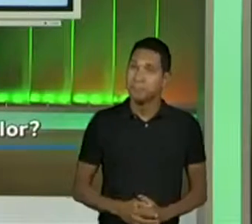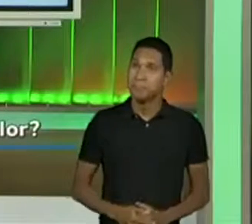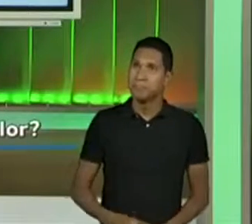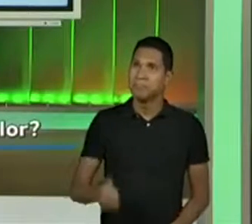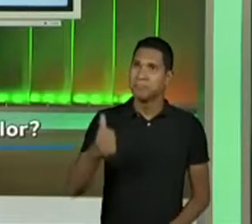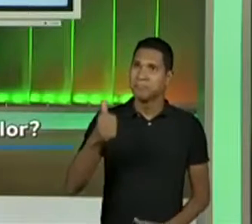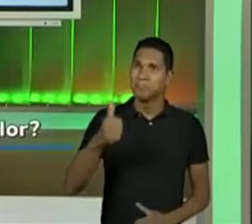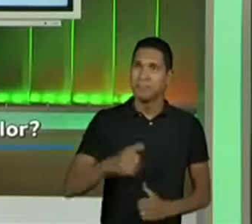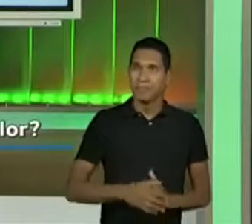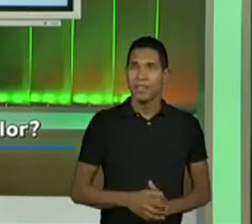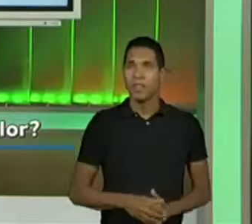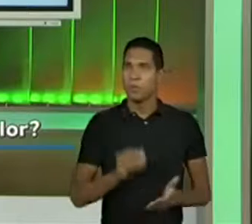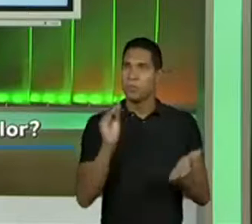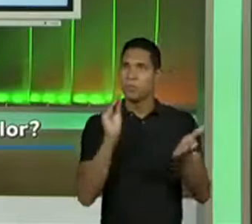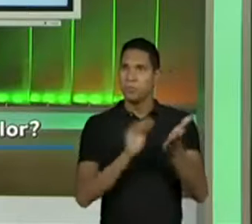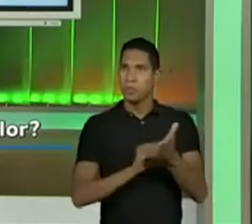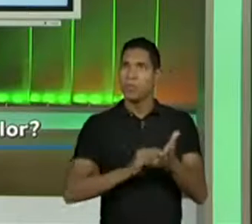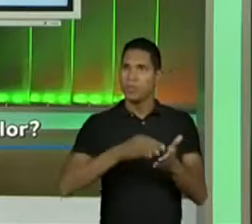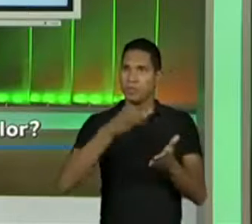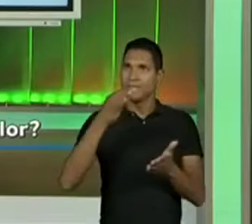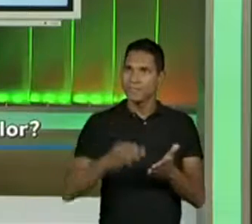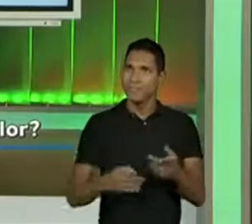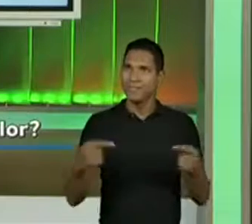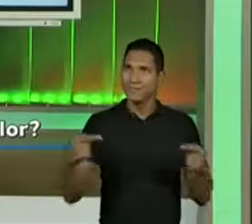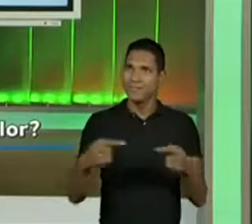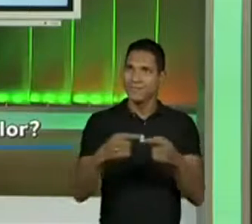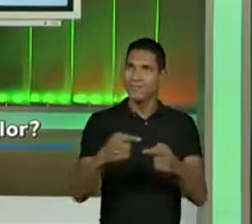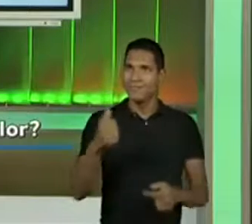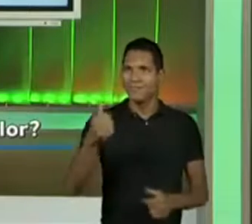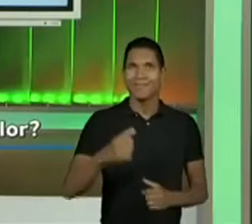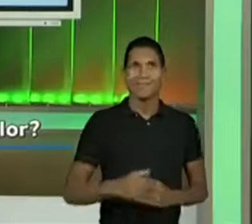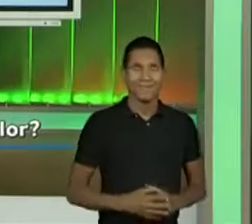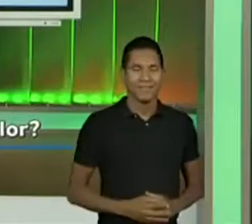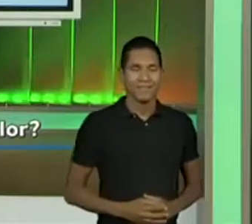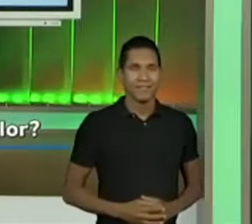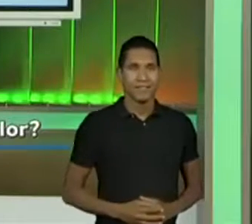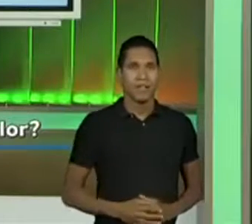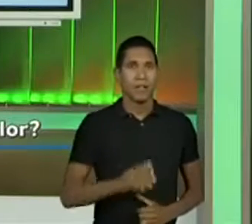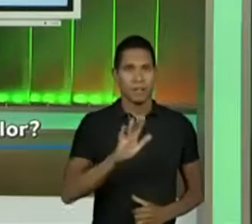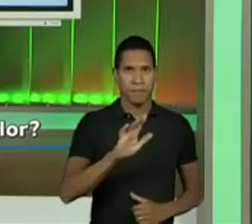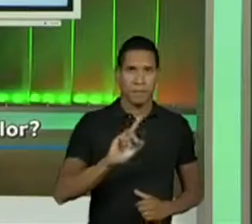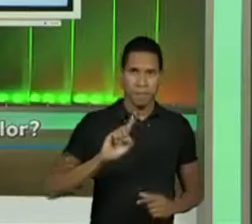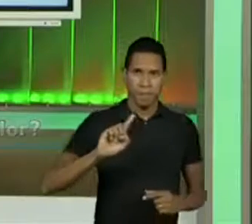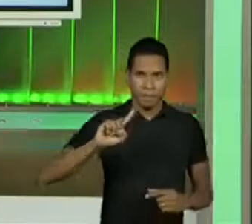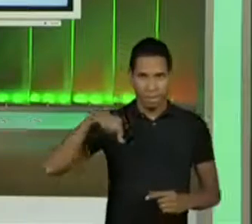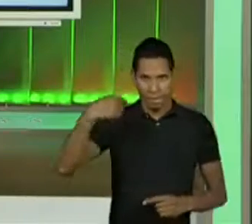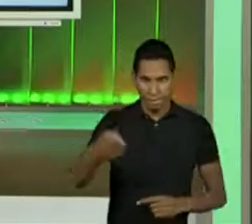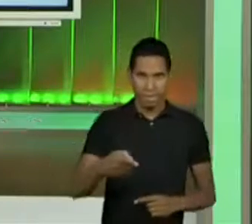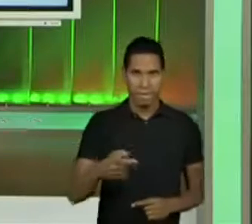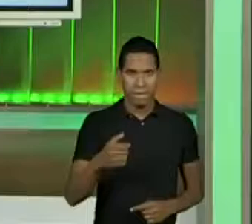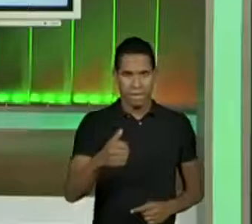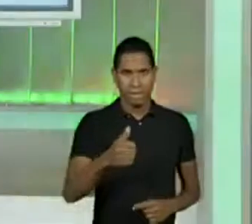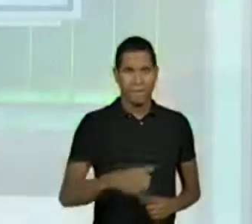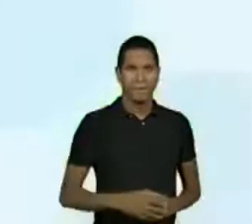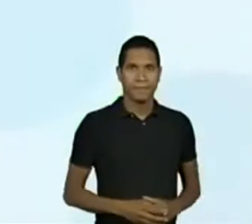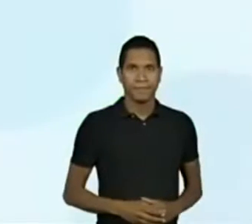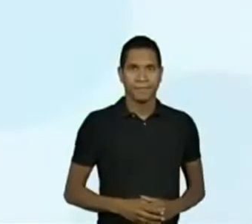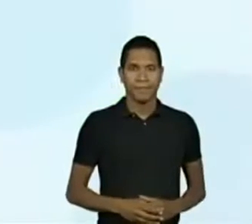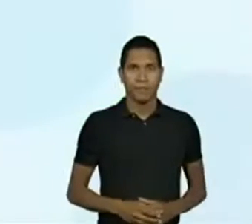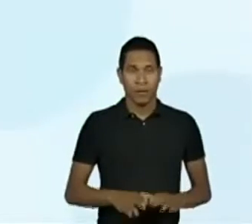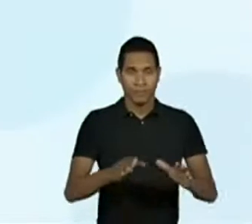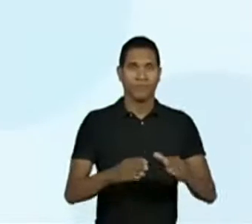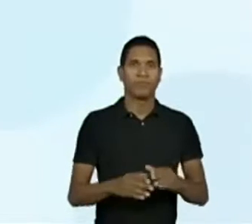Está dizendo que registrou a temperatura conosco. Vamos lá. Próxima tela. No